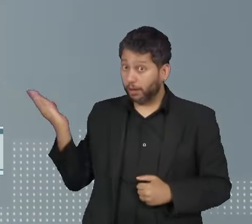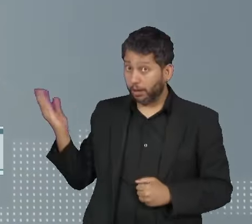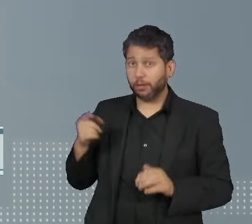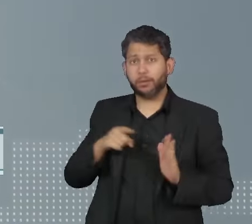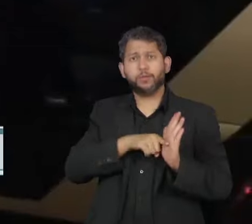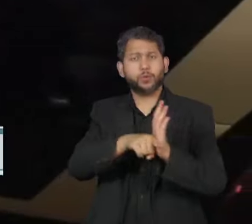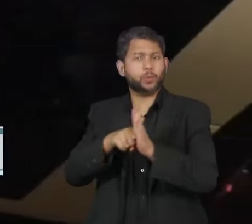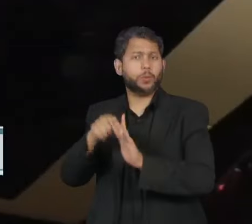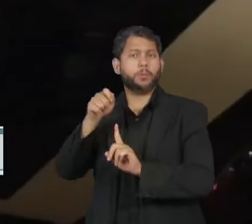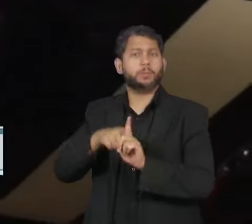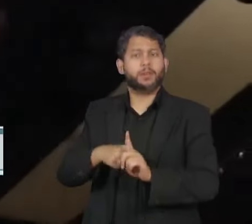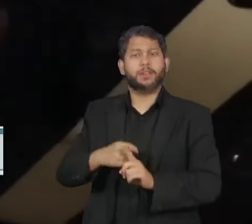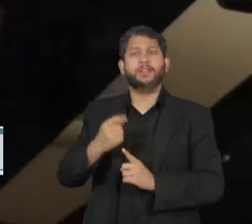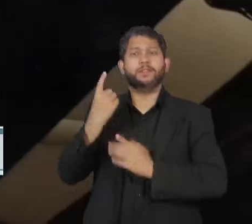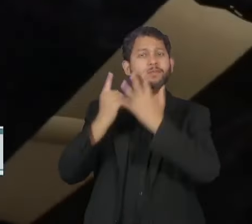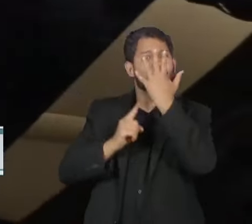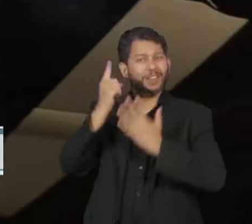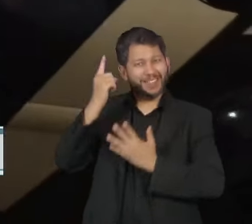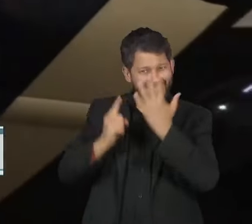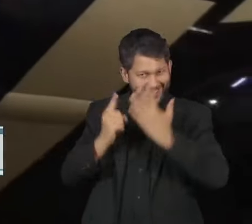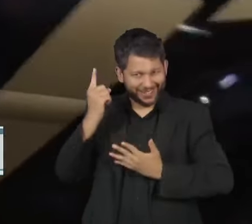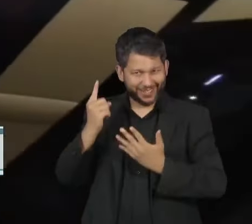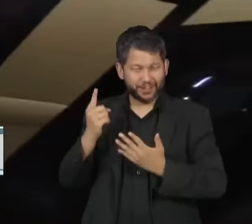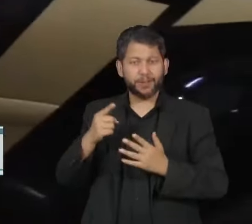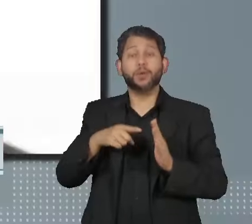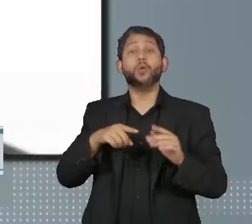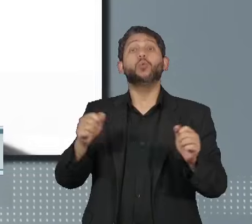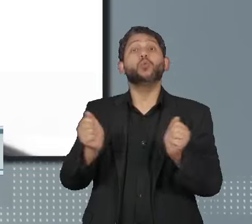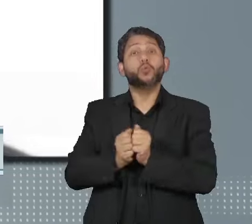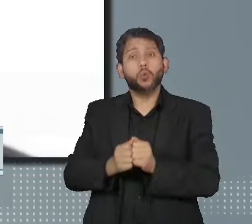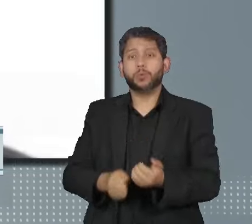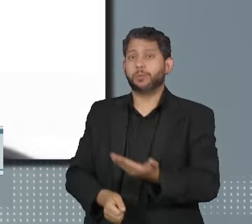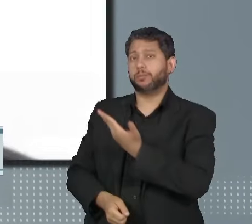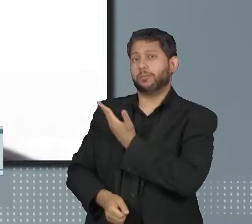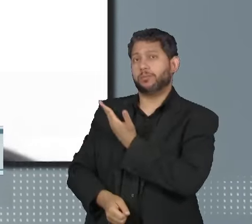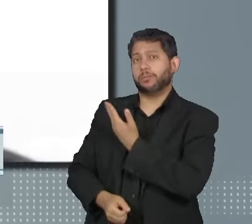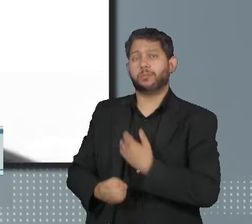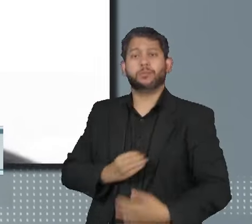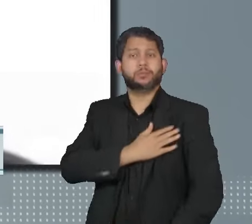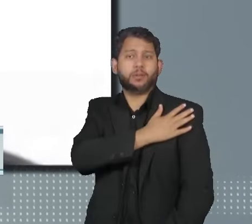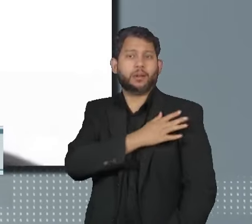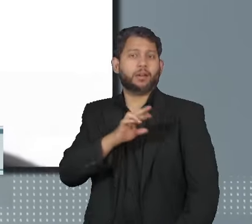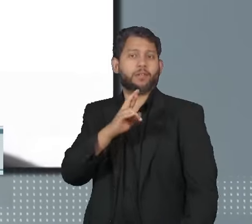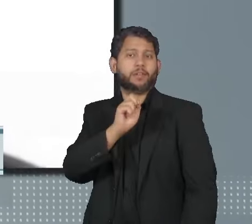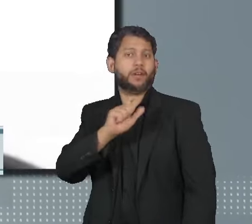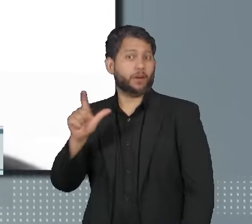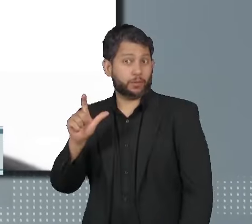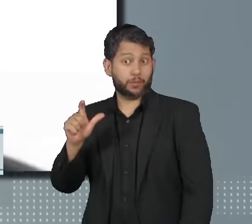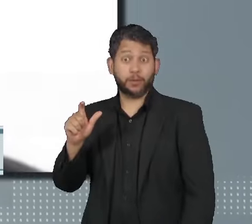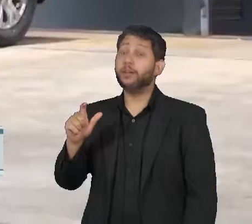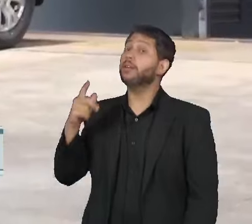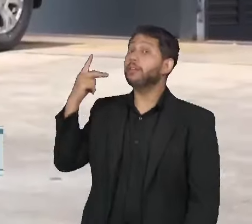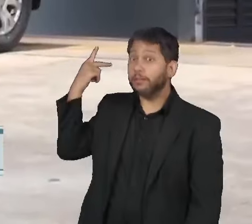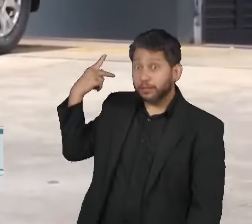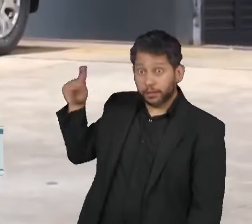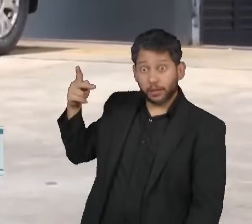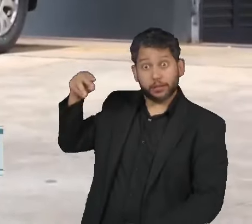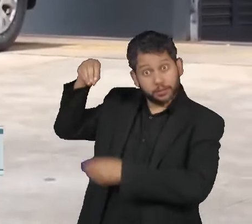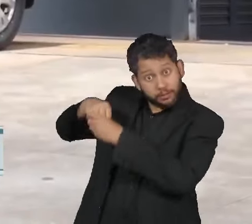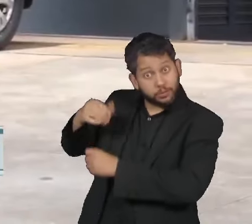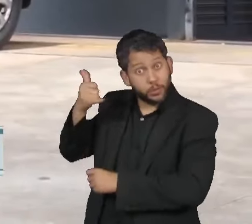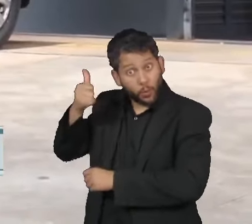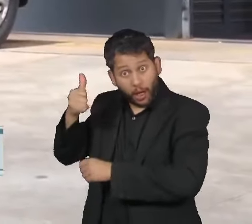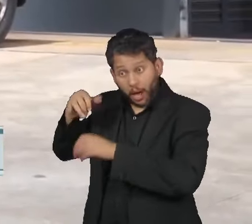investigado em fevereiro na Operação Tempos Veritatis, junto com o major Rafael Martins de Oliveira. Foi no celular do major que a polícia